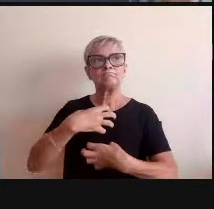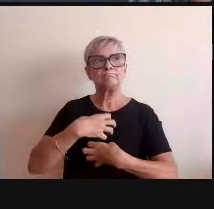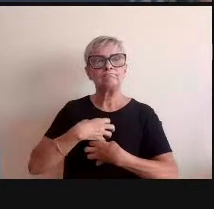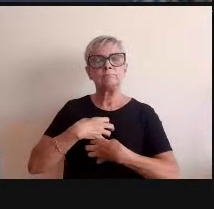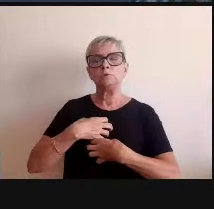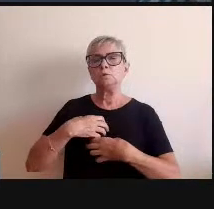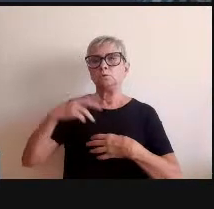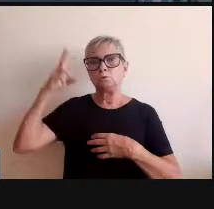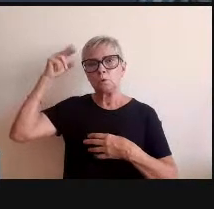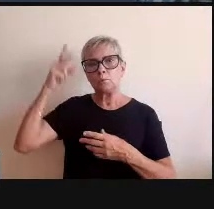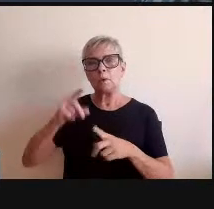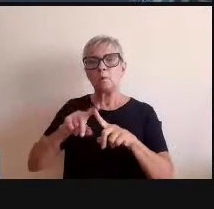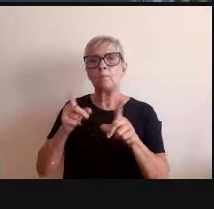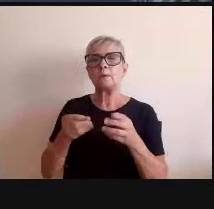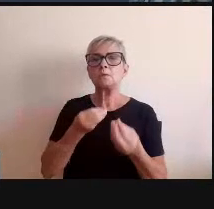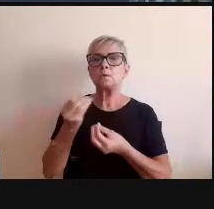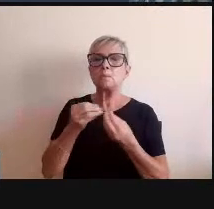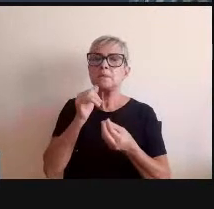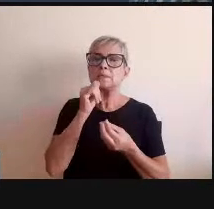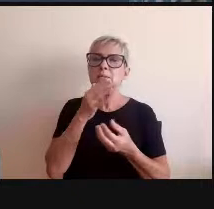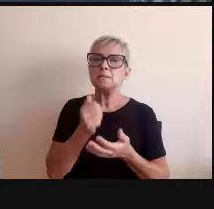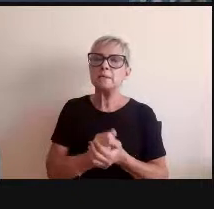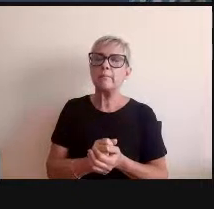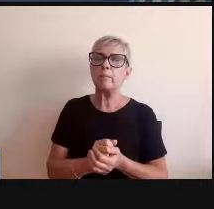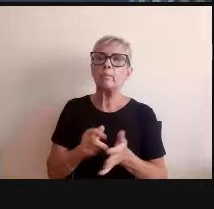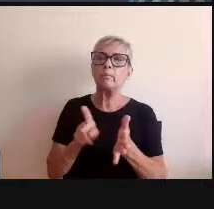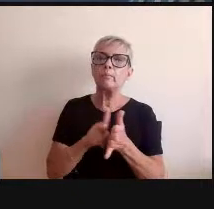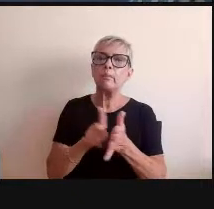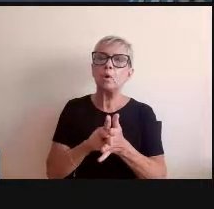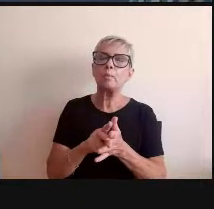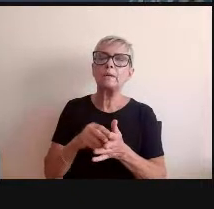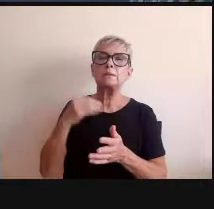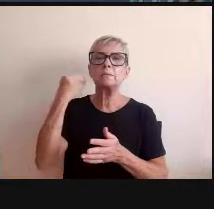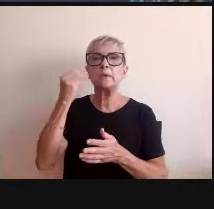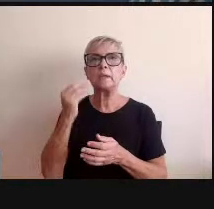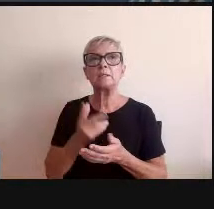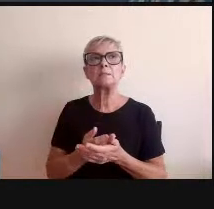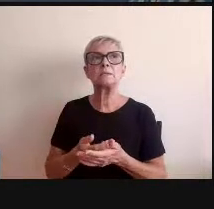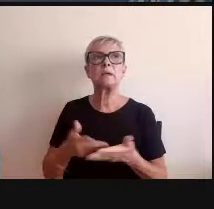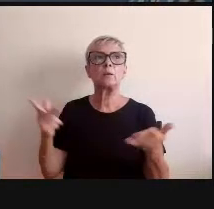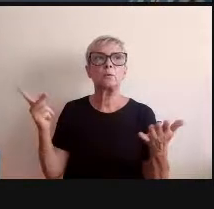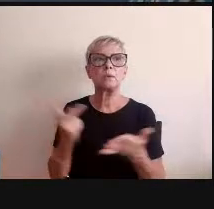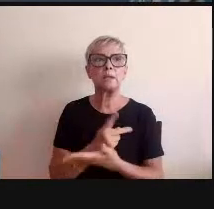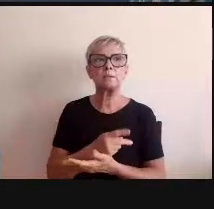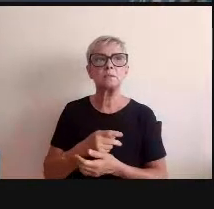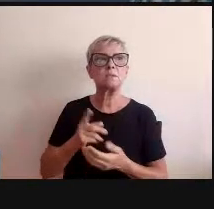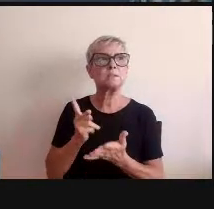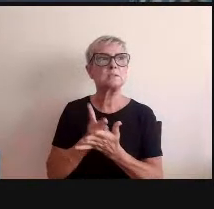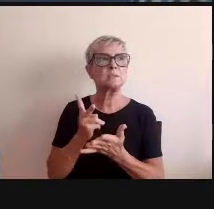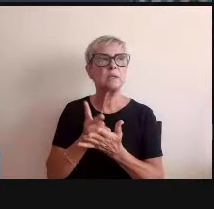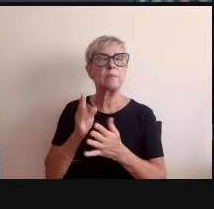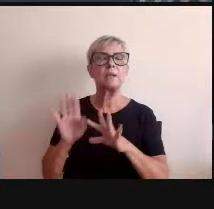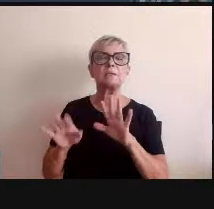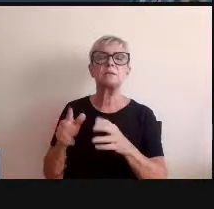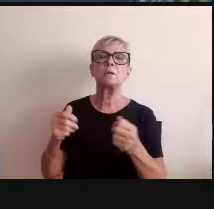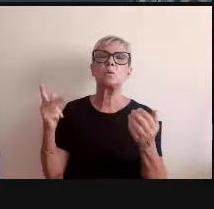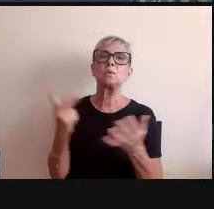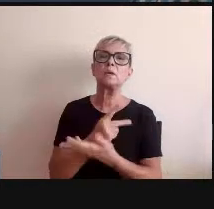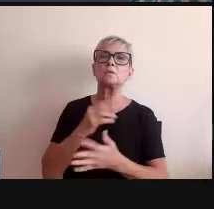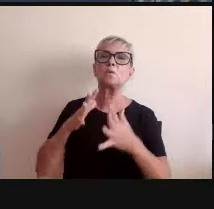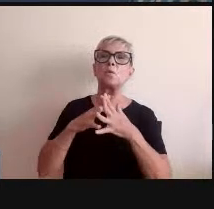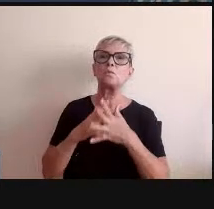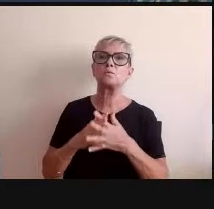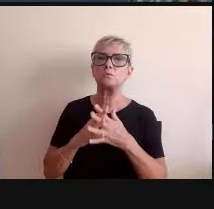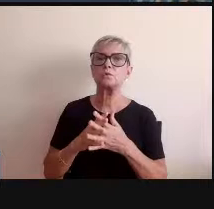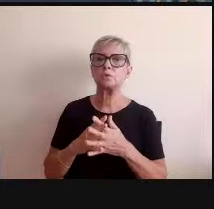realidade que pelo fato de ser aquela em que vivemos não deixa de ser a todo momento confundidas nos relatos da nossa atualidade